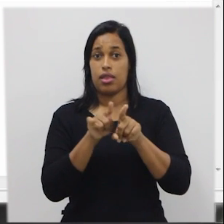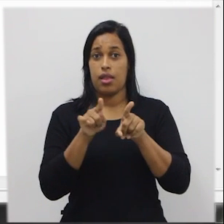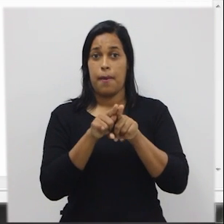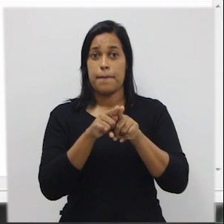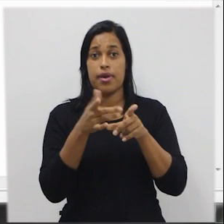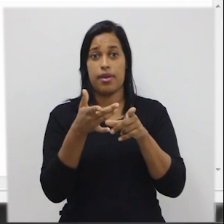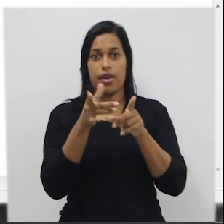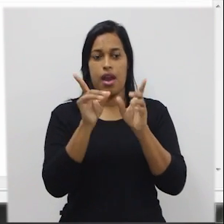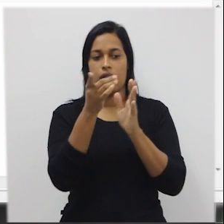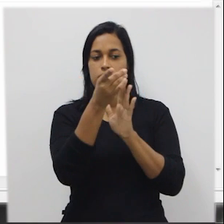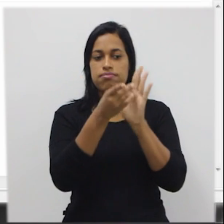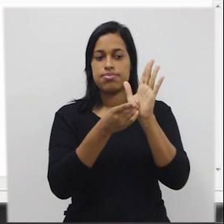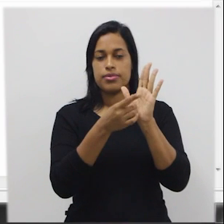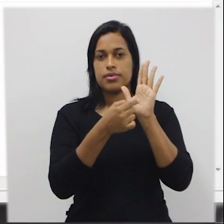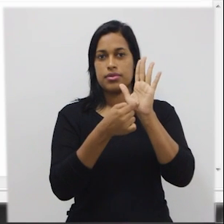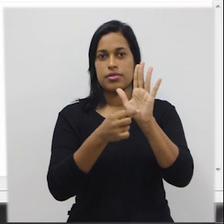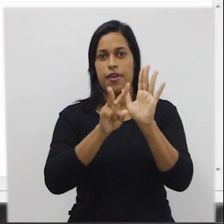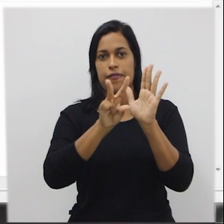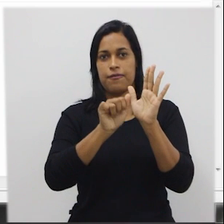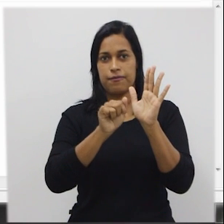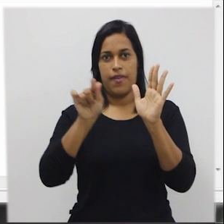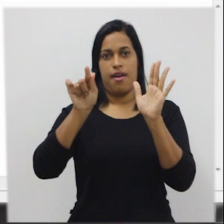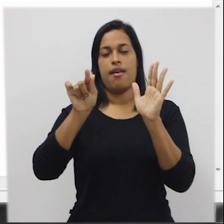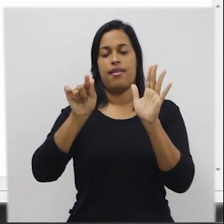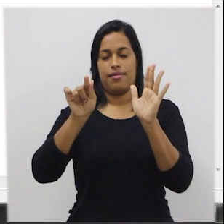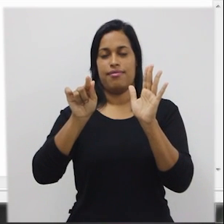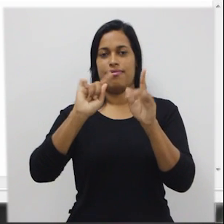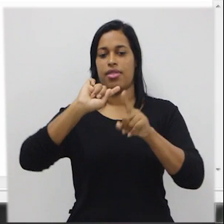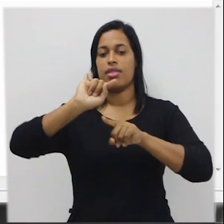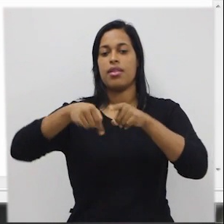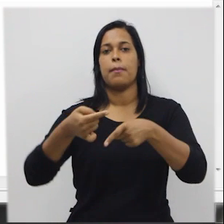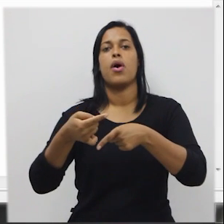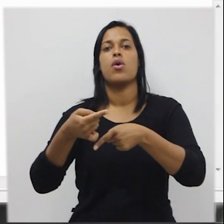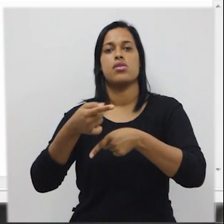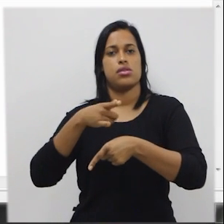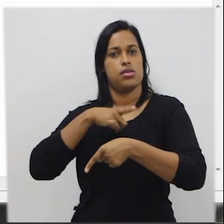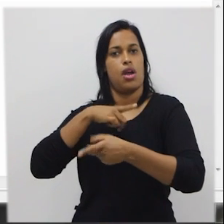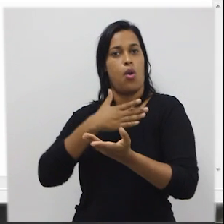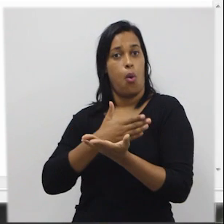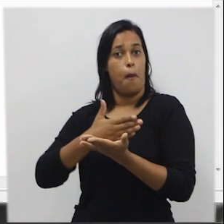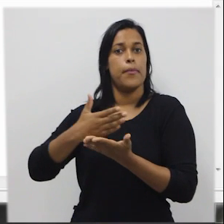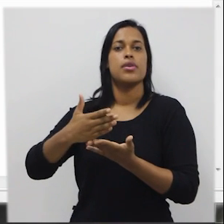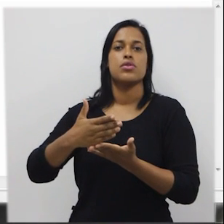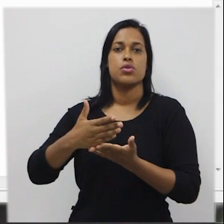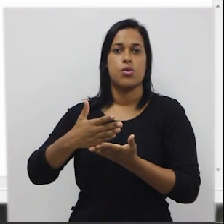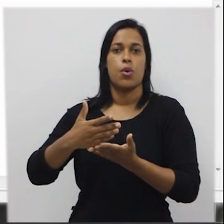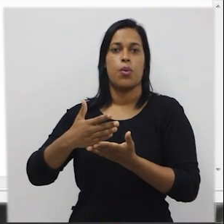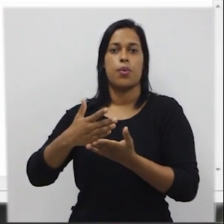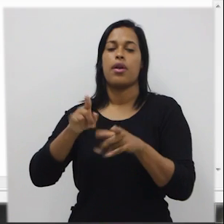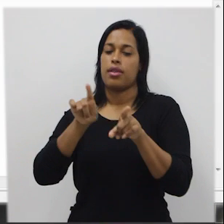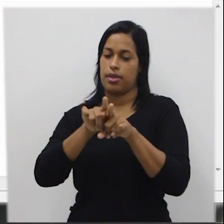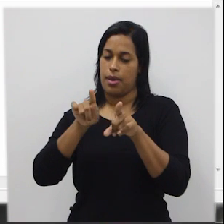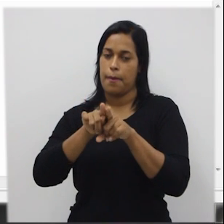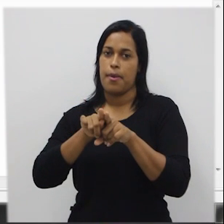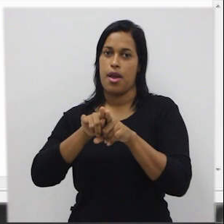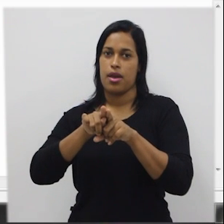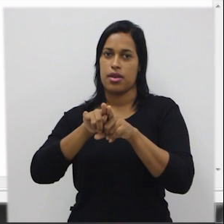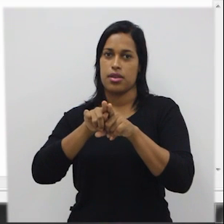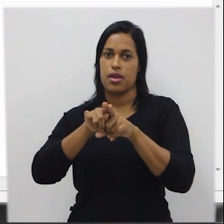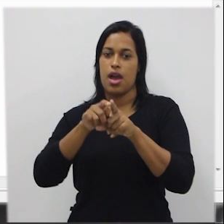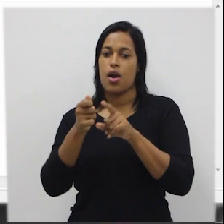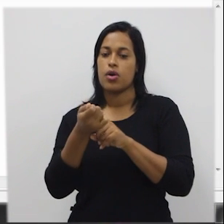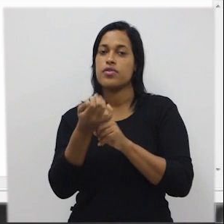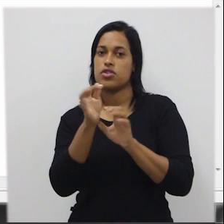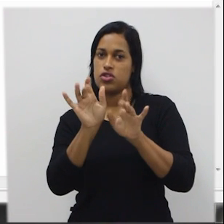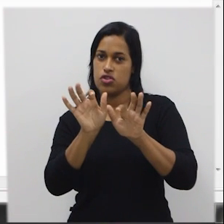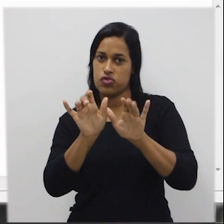var depois vem início a sessão de comandos onde você escreve os comandos que deseja